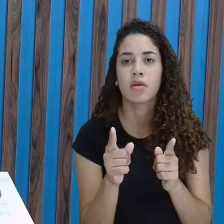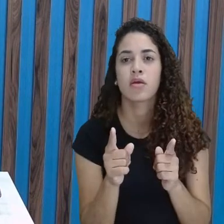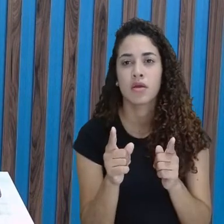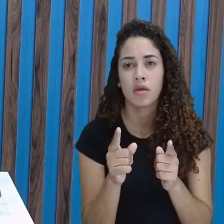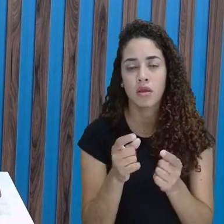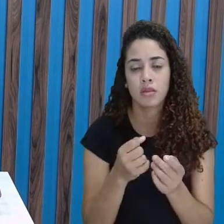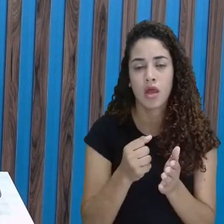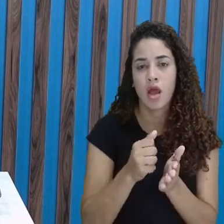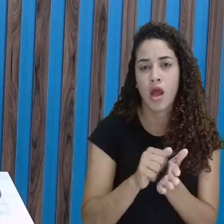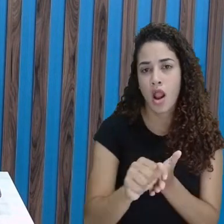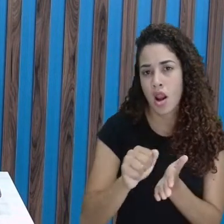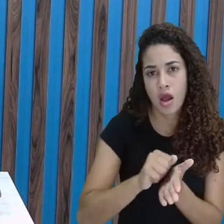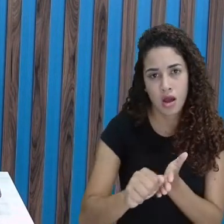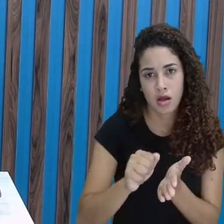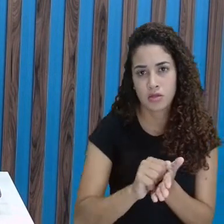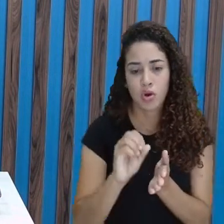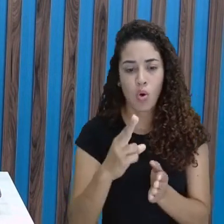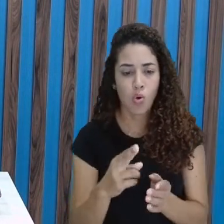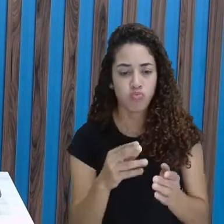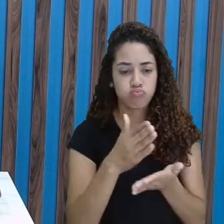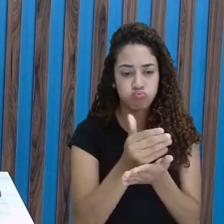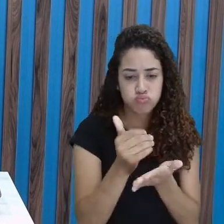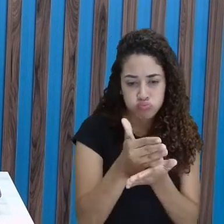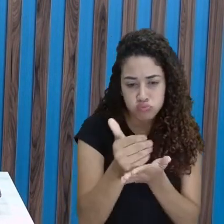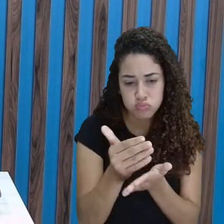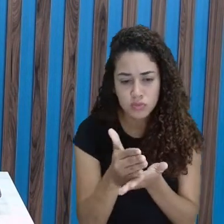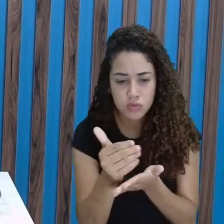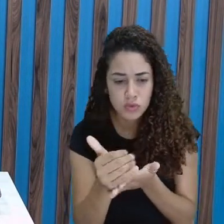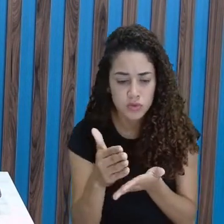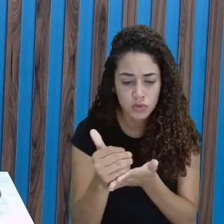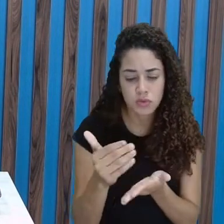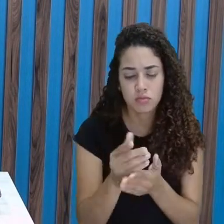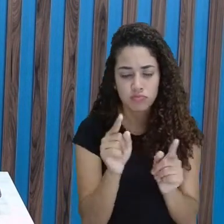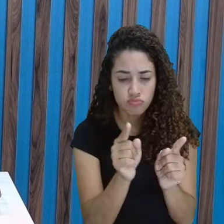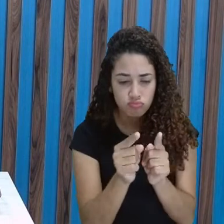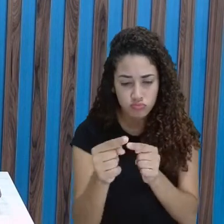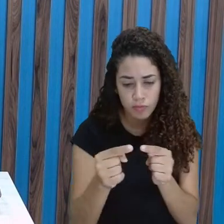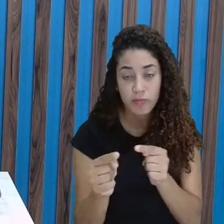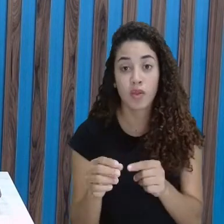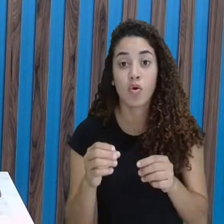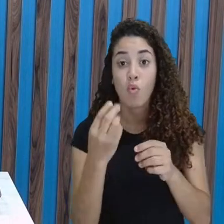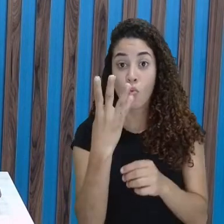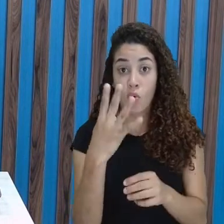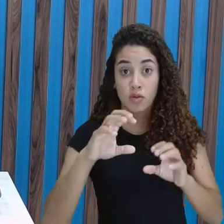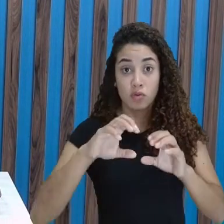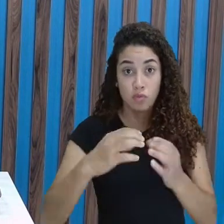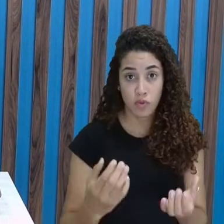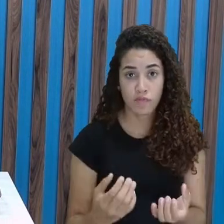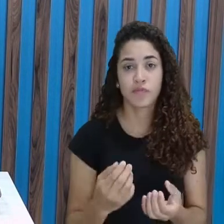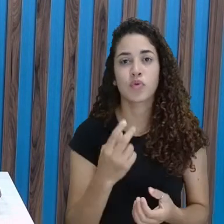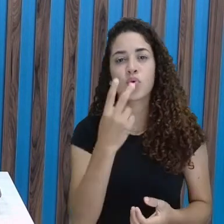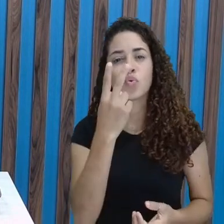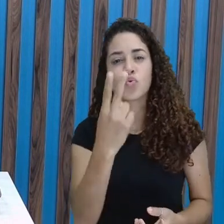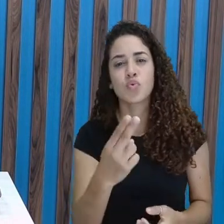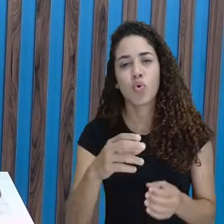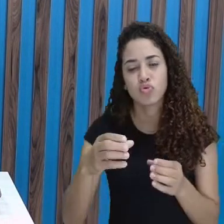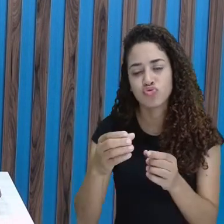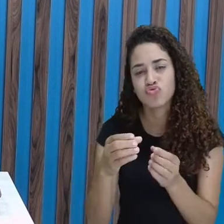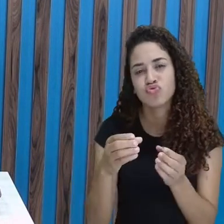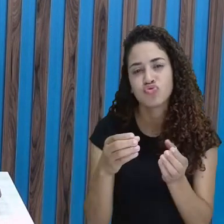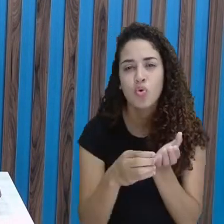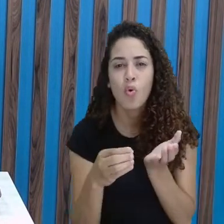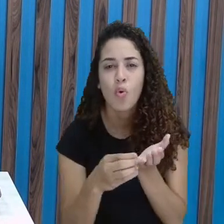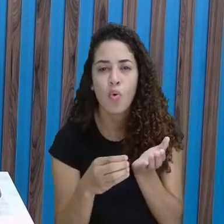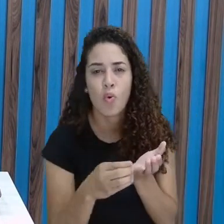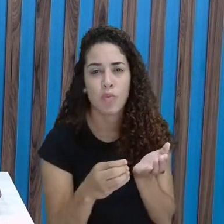cortadinhas em cubinhos bem pequenininhos, quatro ovos, duas xícaras de açúcar,